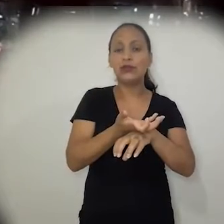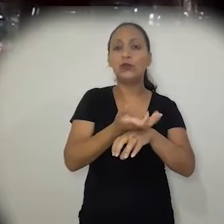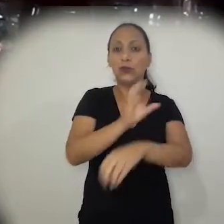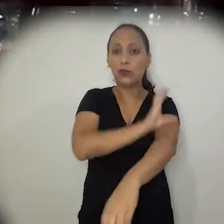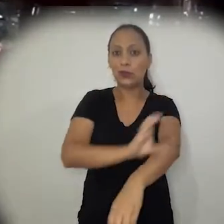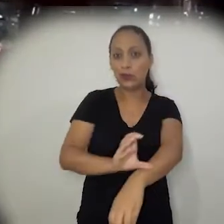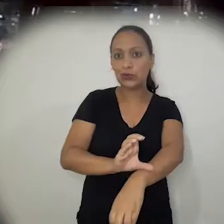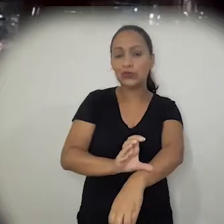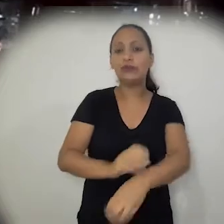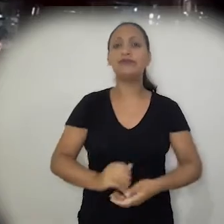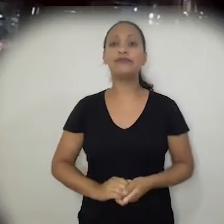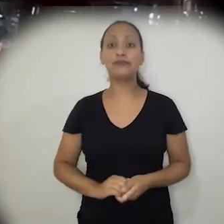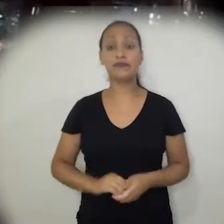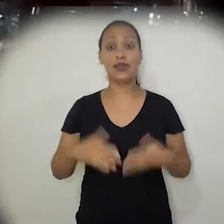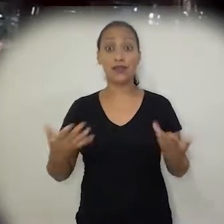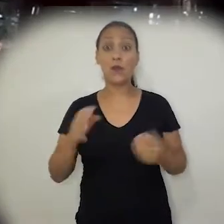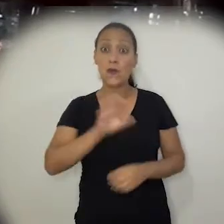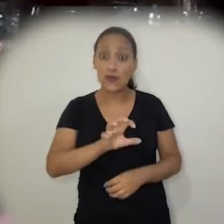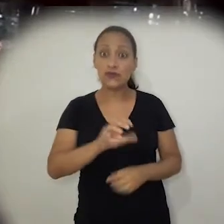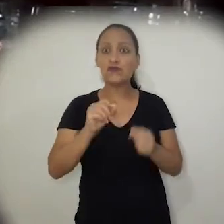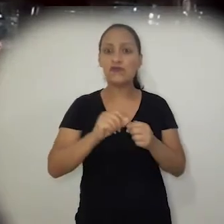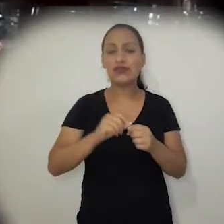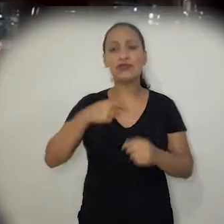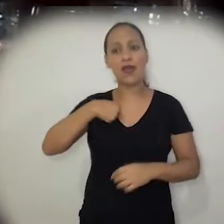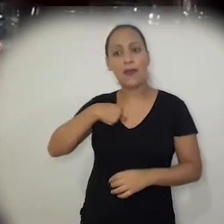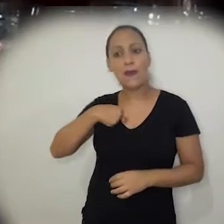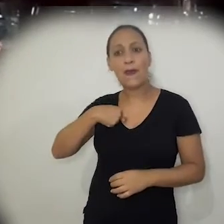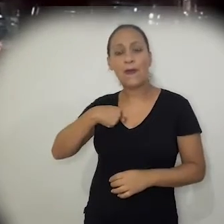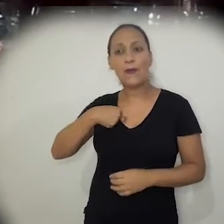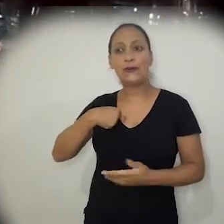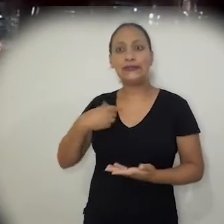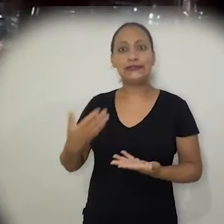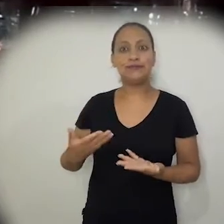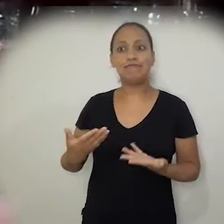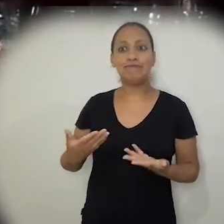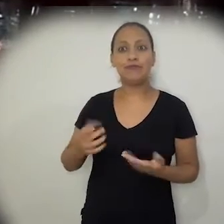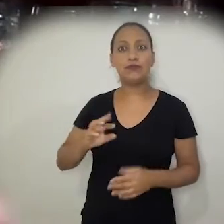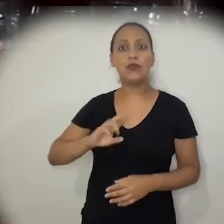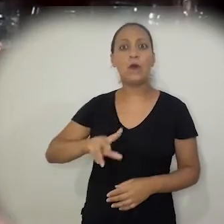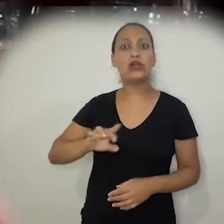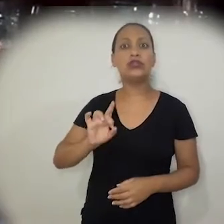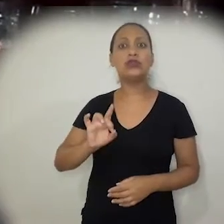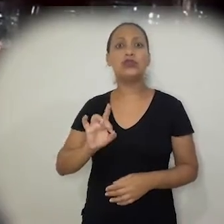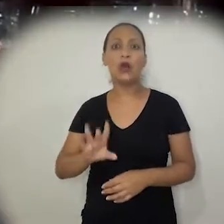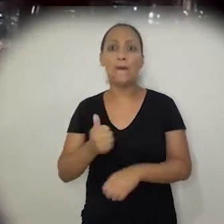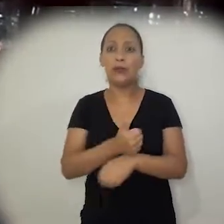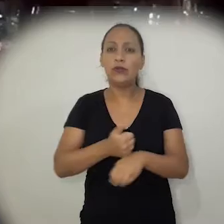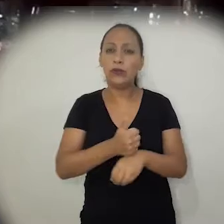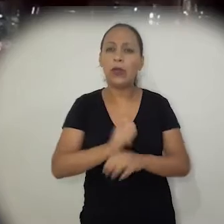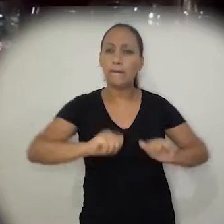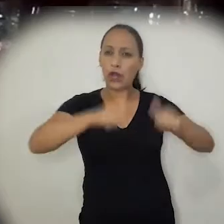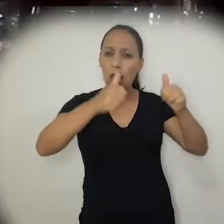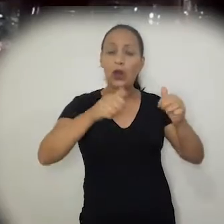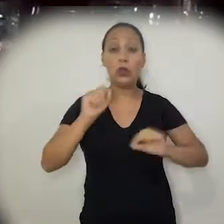E foi isso que fez com que eu me tornasse não só uma profissional melhor, essa profissional que eu sou